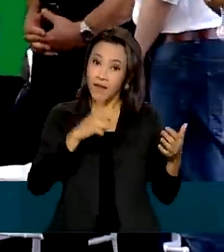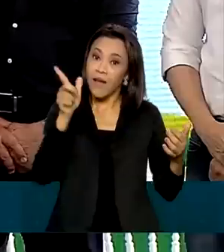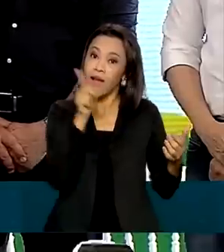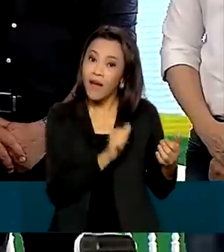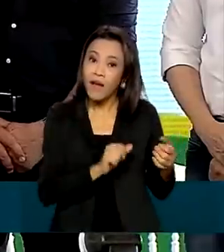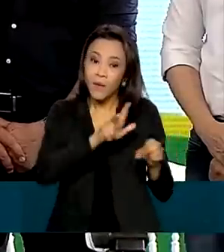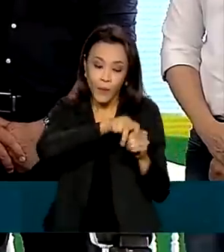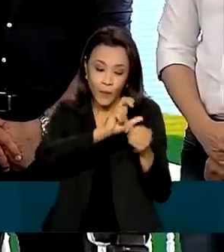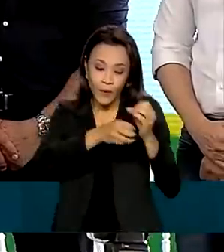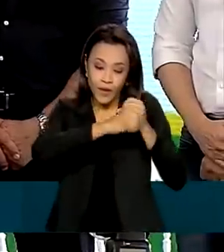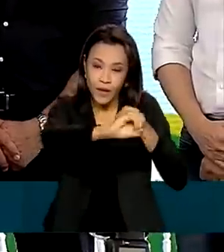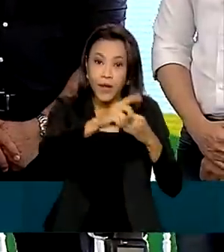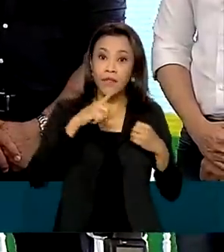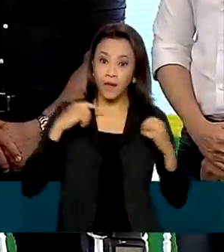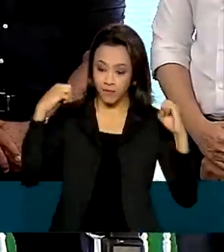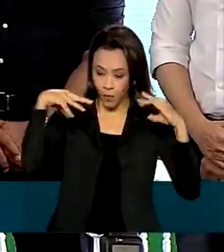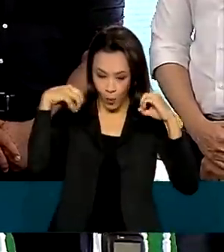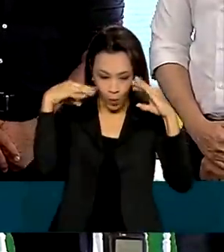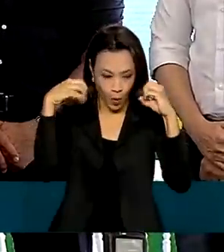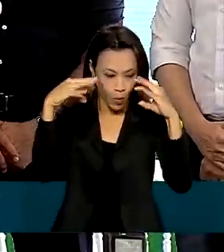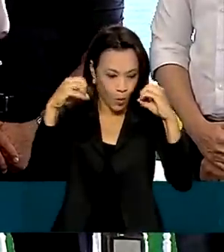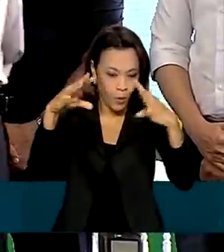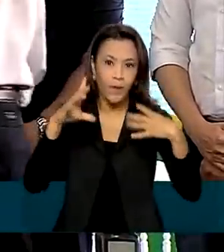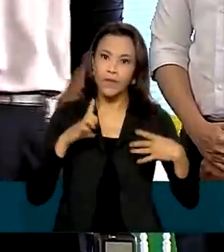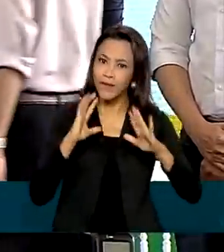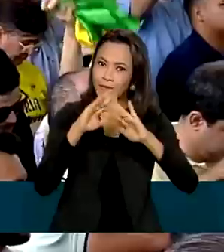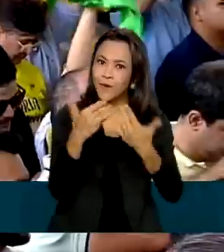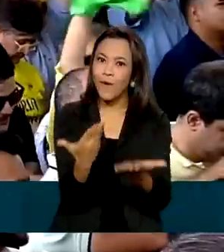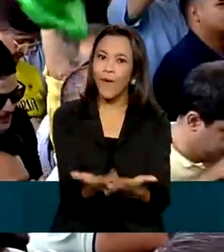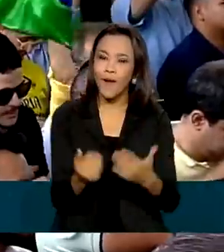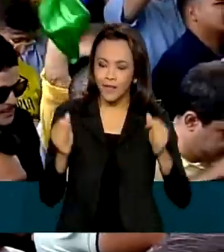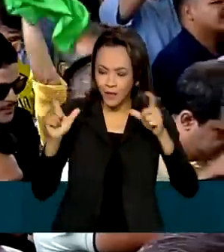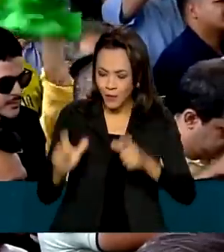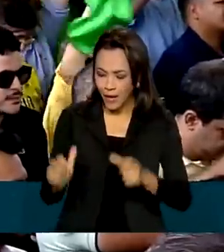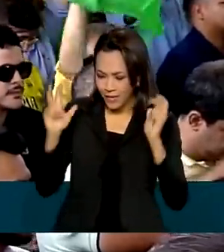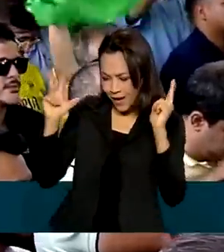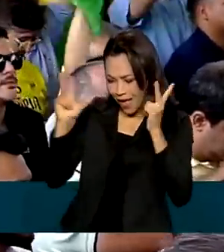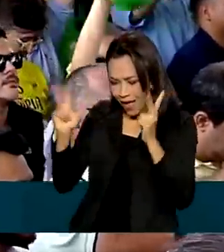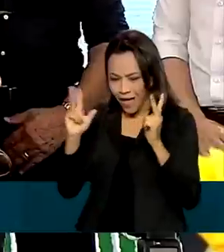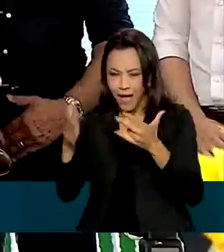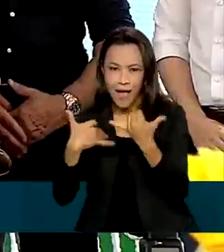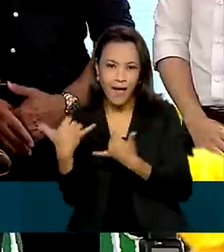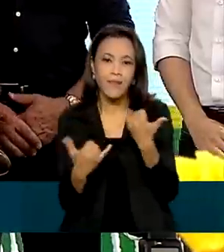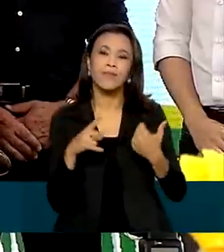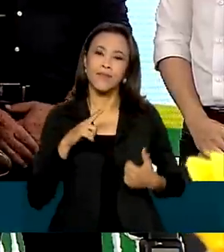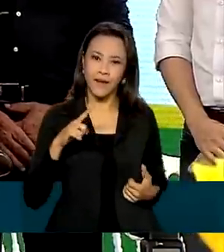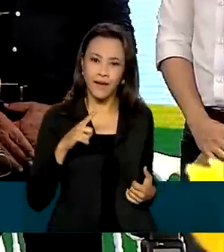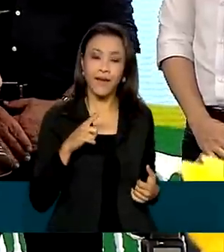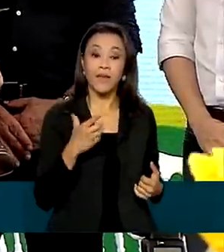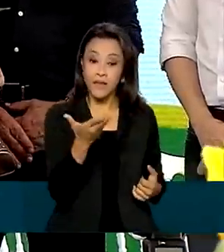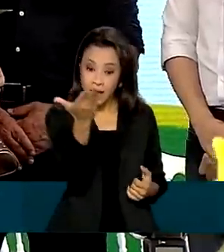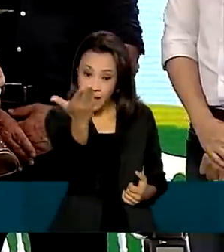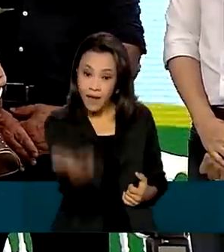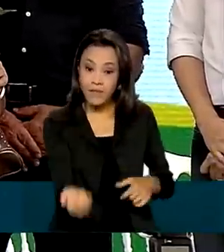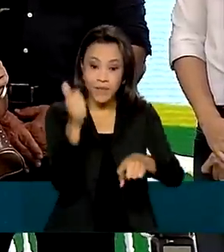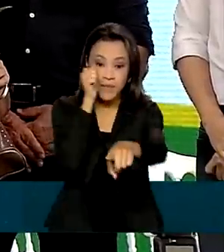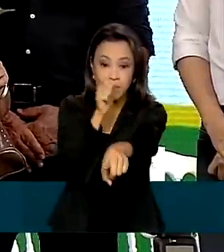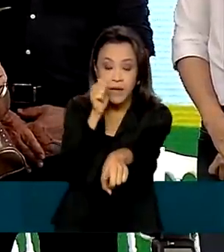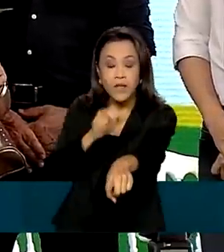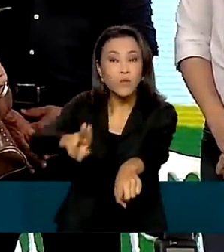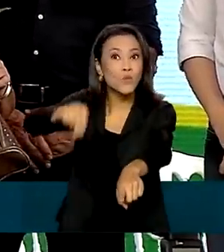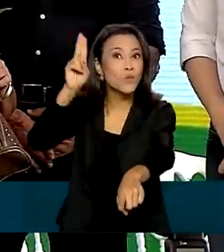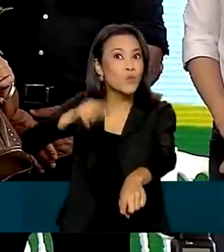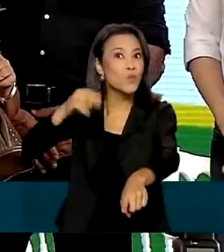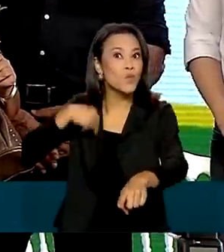esgoto, iluminação pública, além de escolas e áreas de lazer. Sinônimo de vida digna para a dona Ilza, que nunca